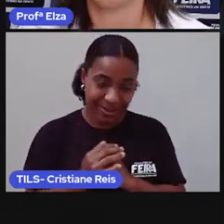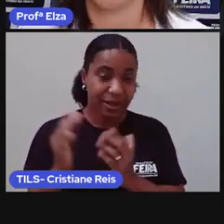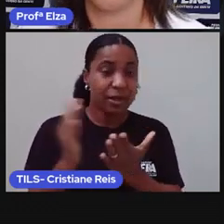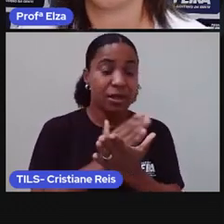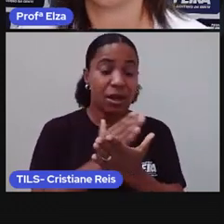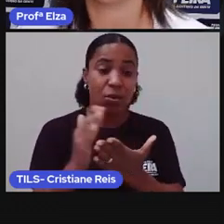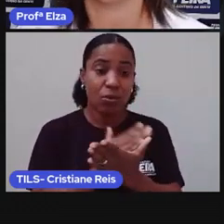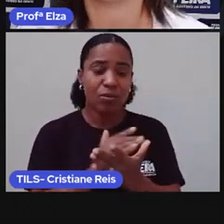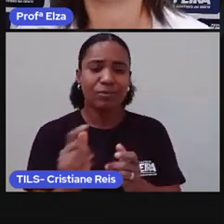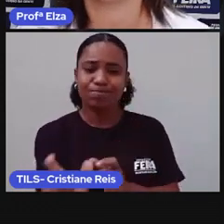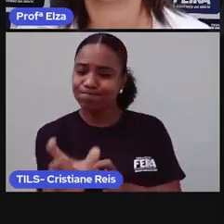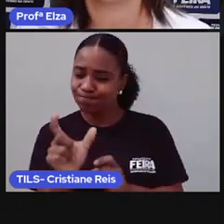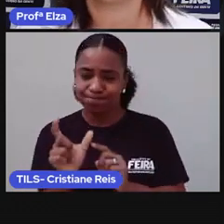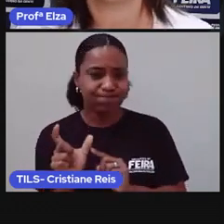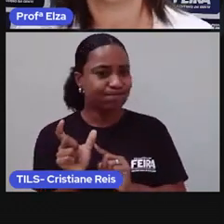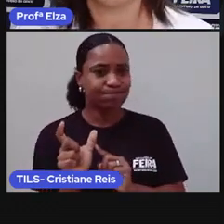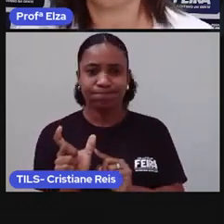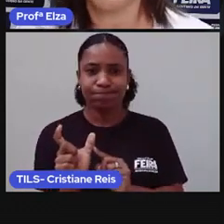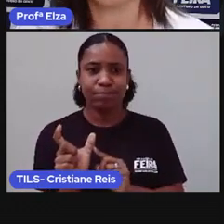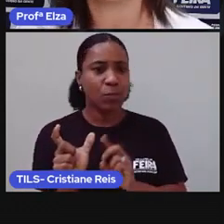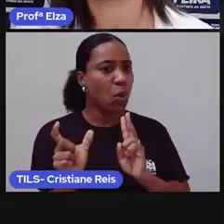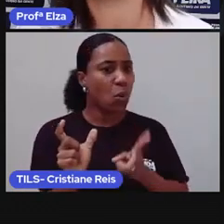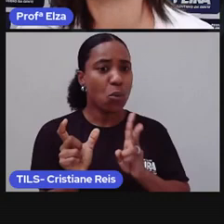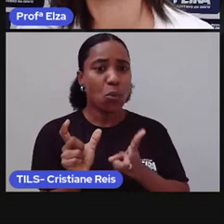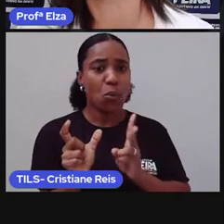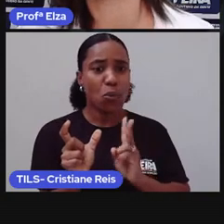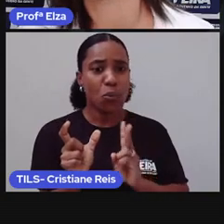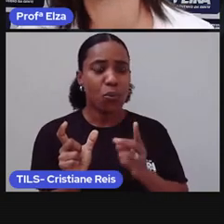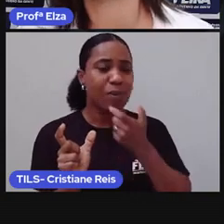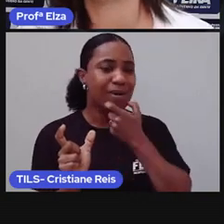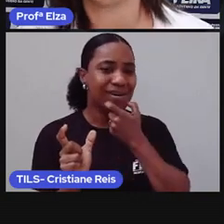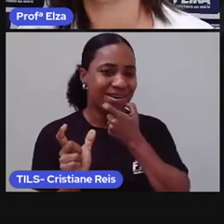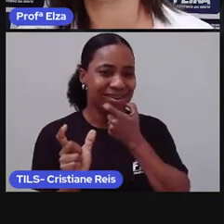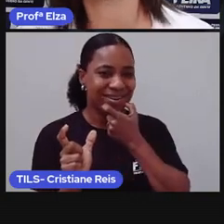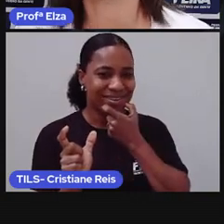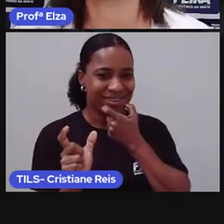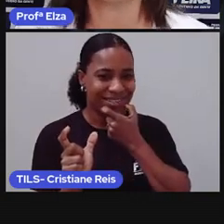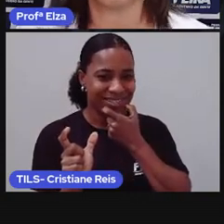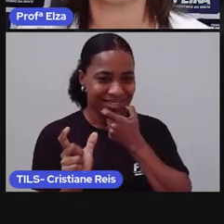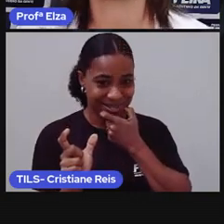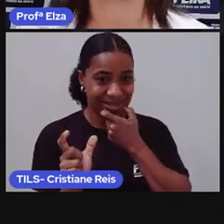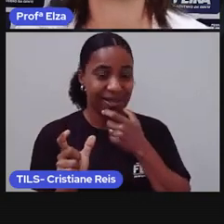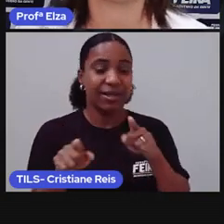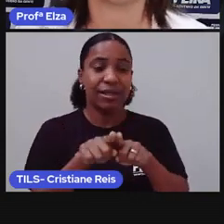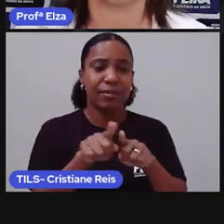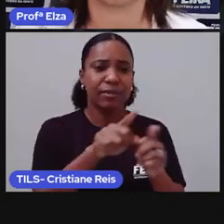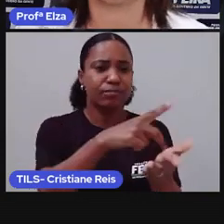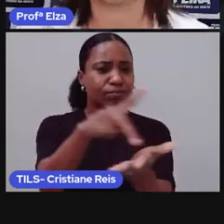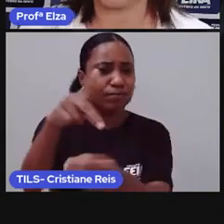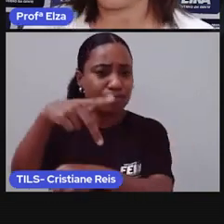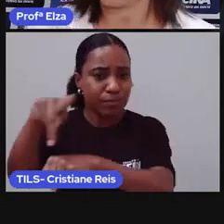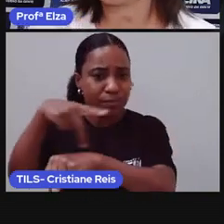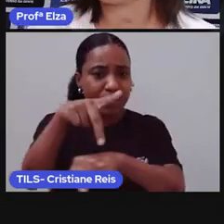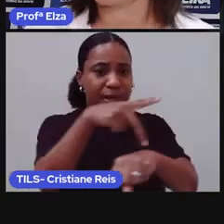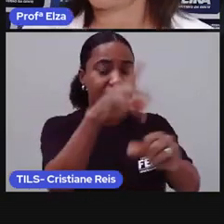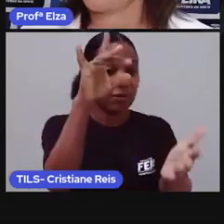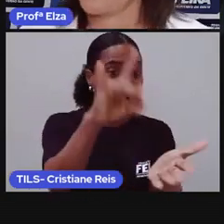sua forma original, da mesma maneira como são utilizadas nos países de origem.